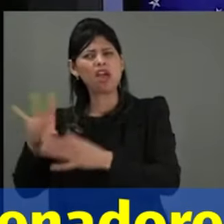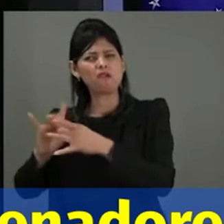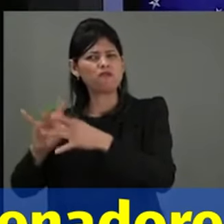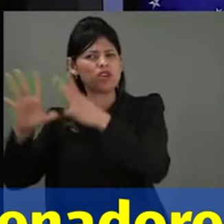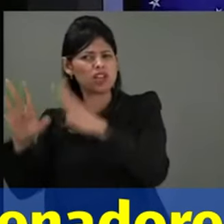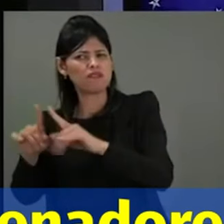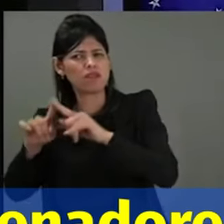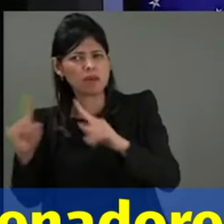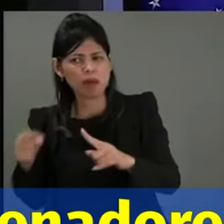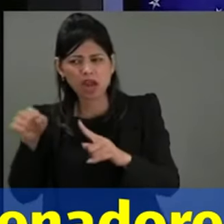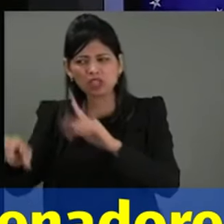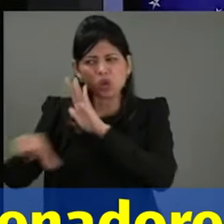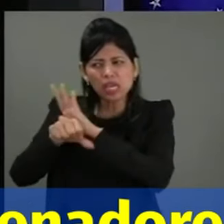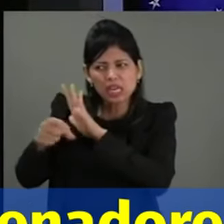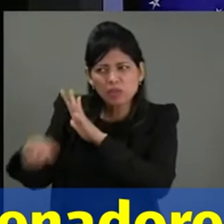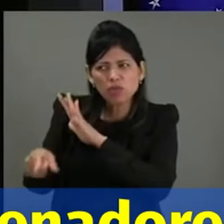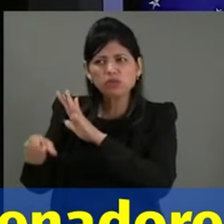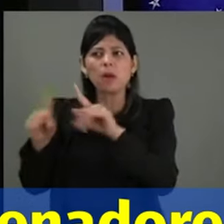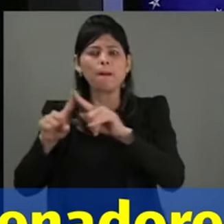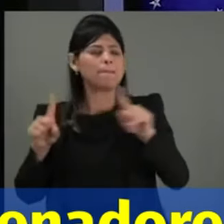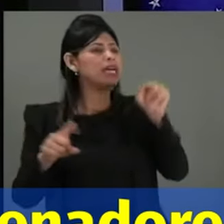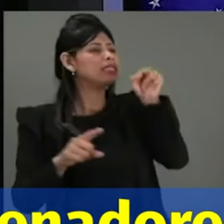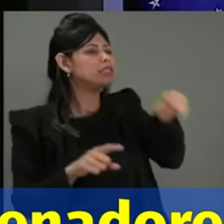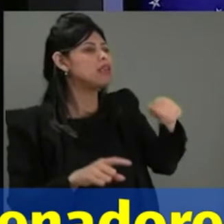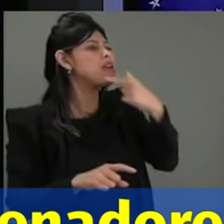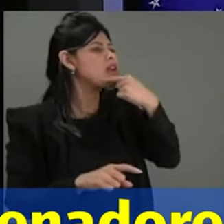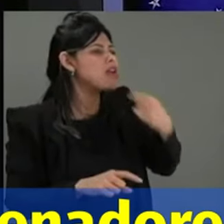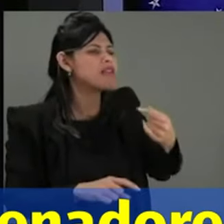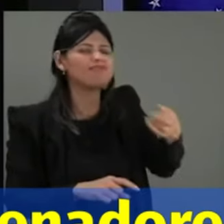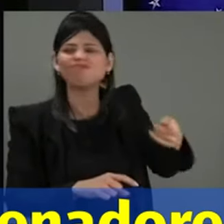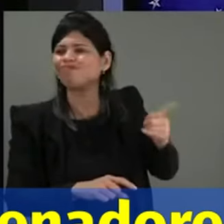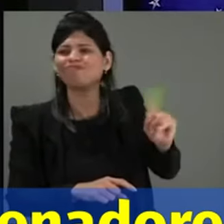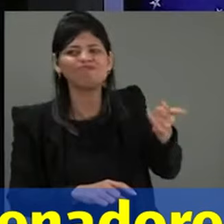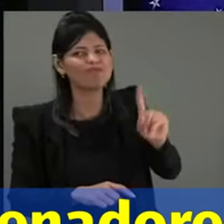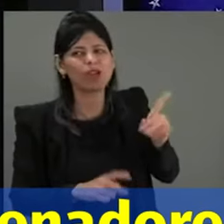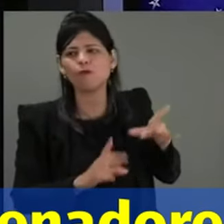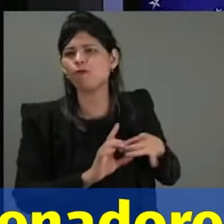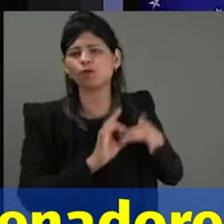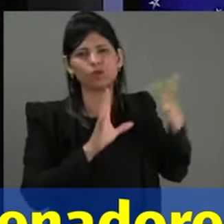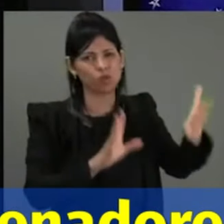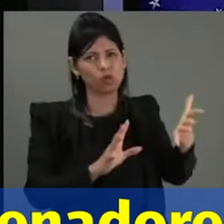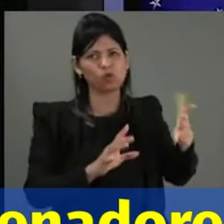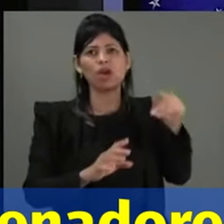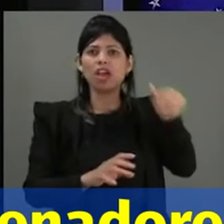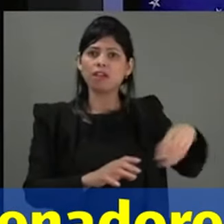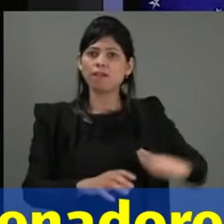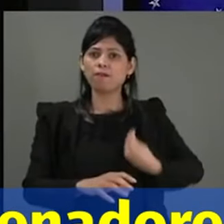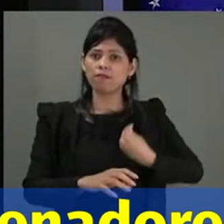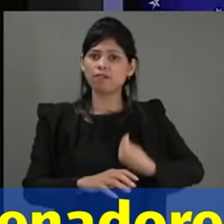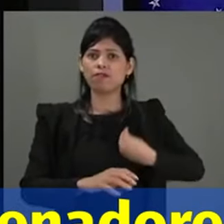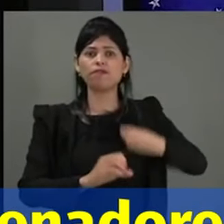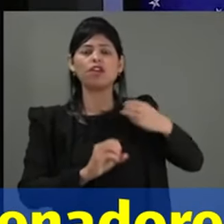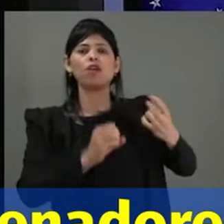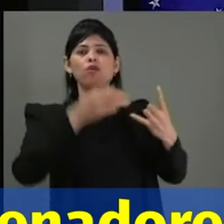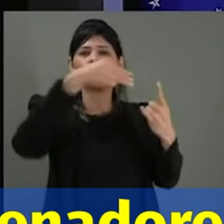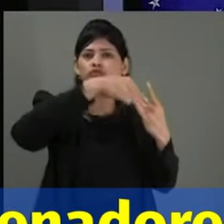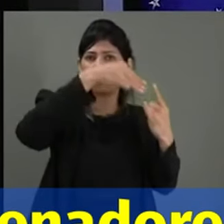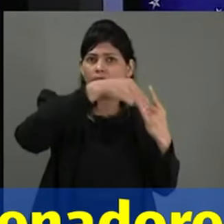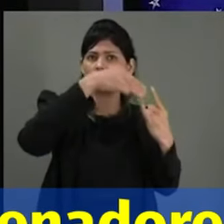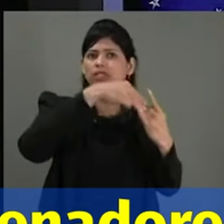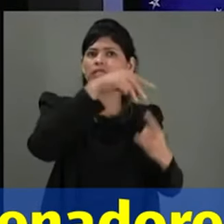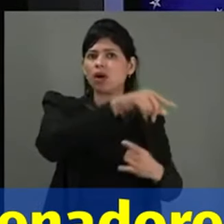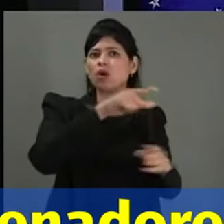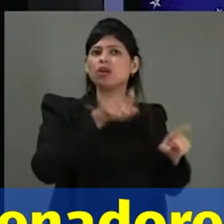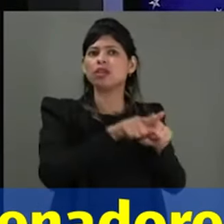morte de Clériston, a Defensoria Pública esteve na Papuda e publicou um relatório detalhado sobre